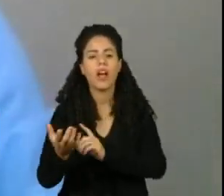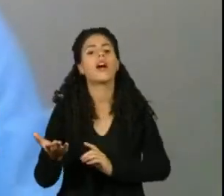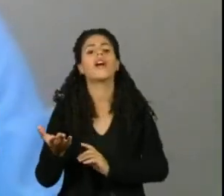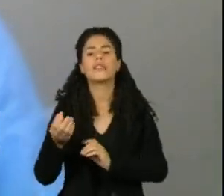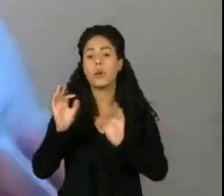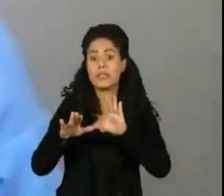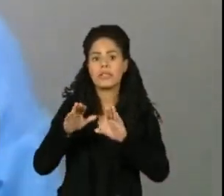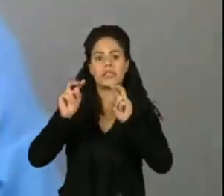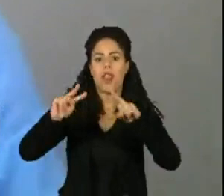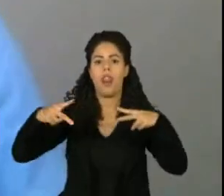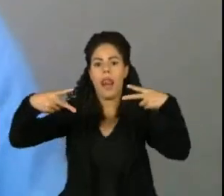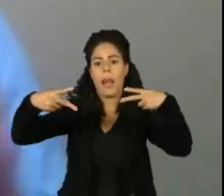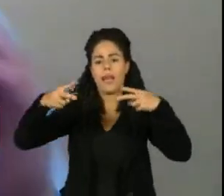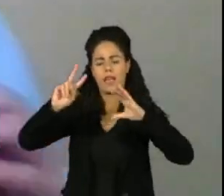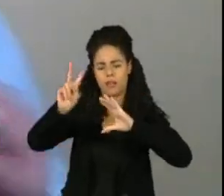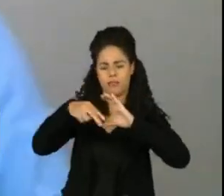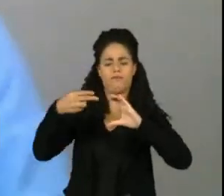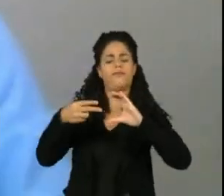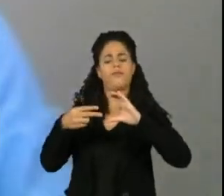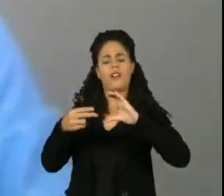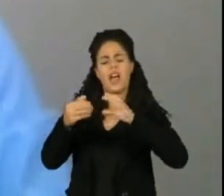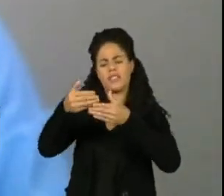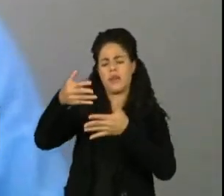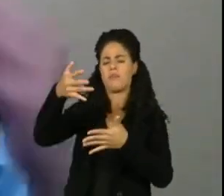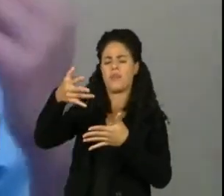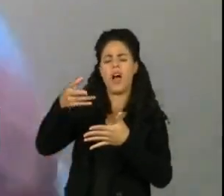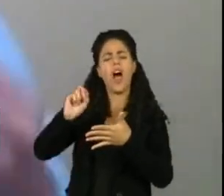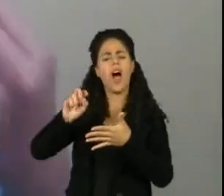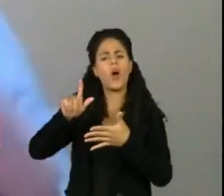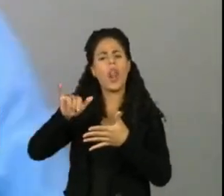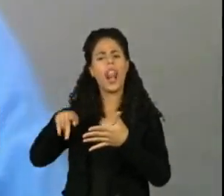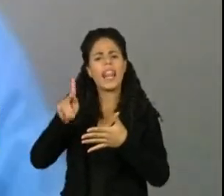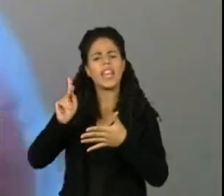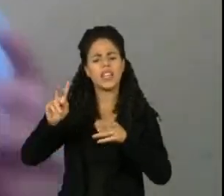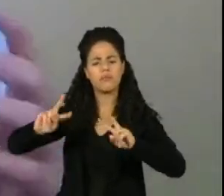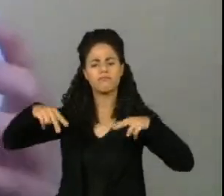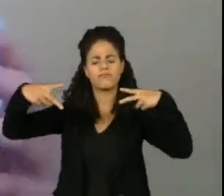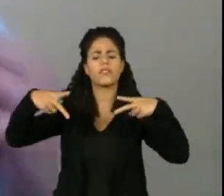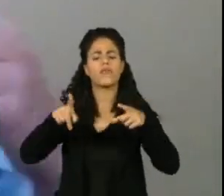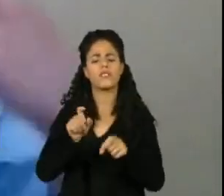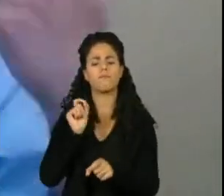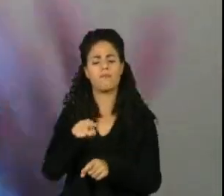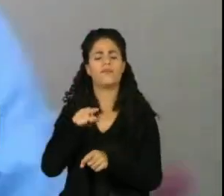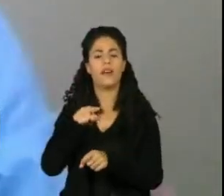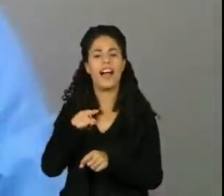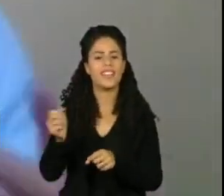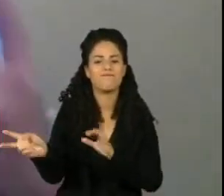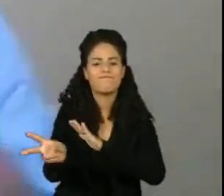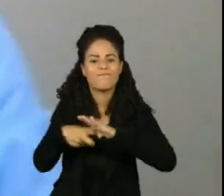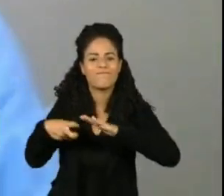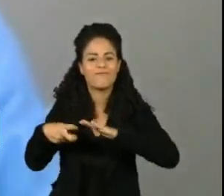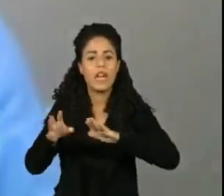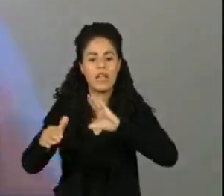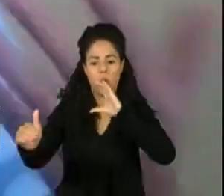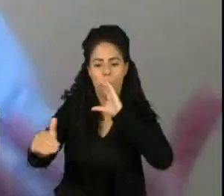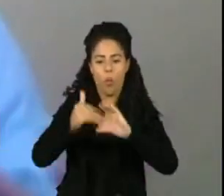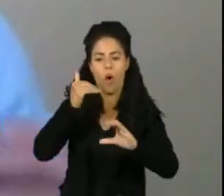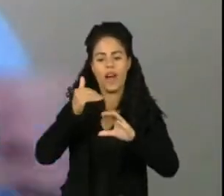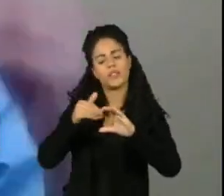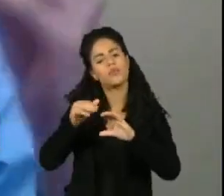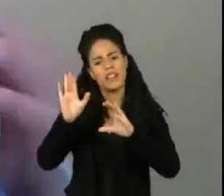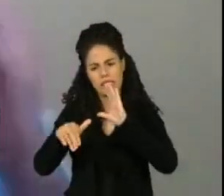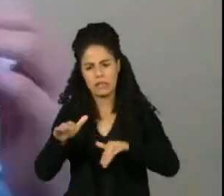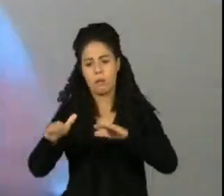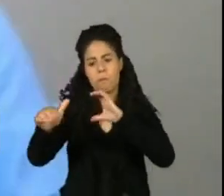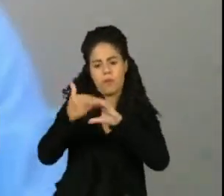recebe um link e assim por diante. Outros pontos são a questão da qualidade do texto. Então, a pessoa recebe uma mensagem, recebe um SMS, um e